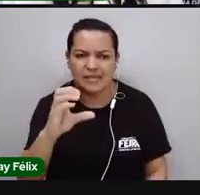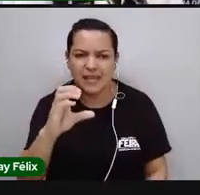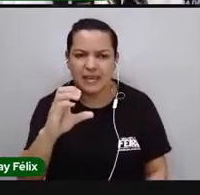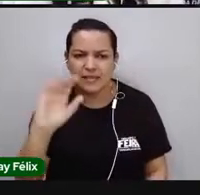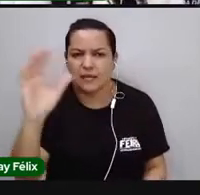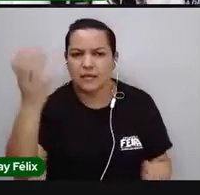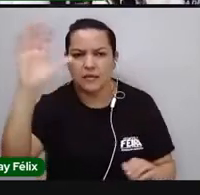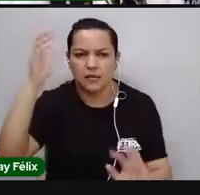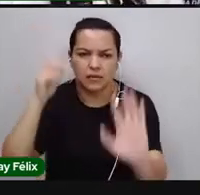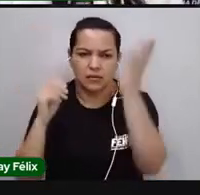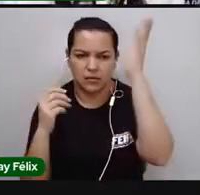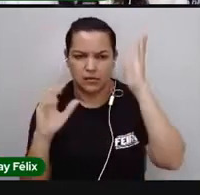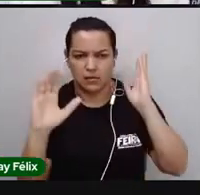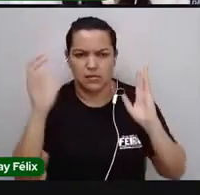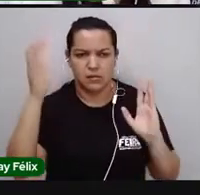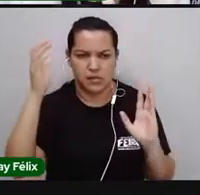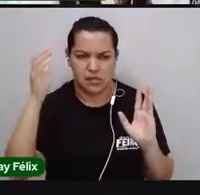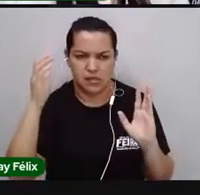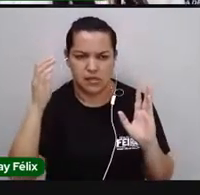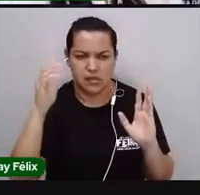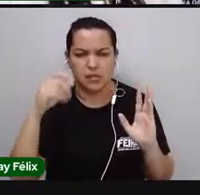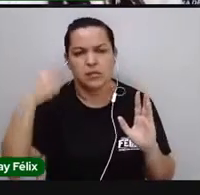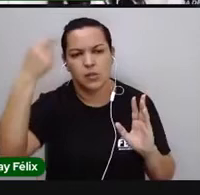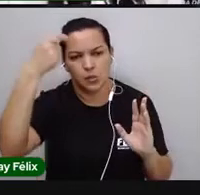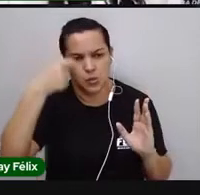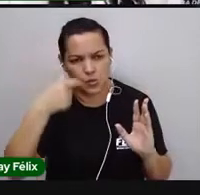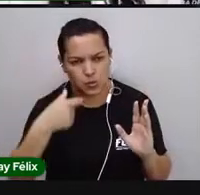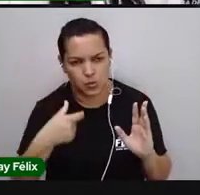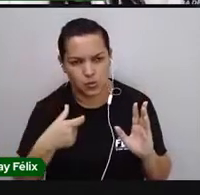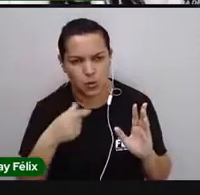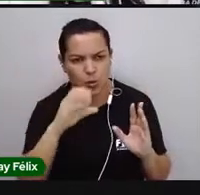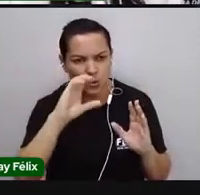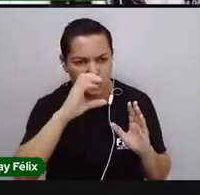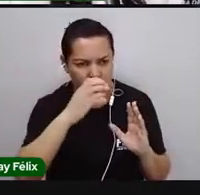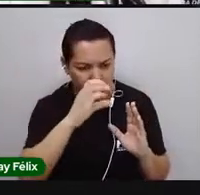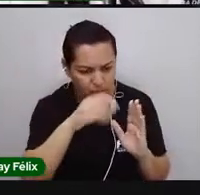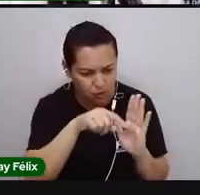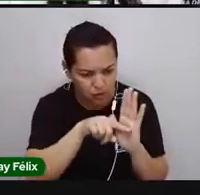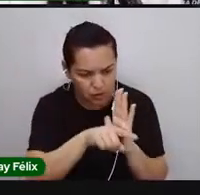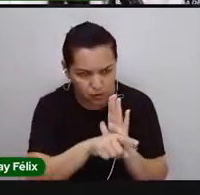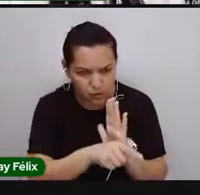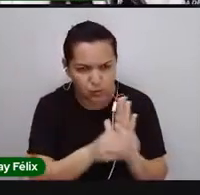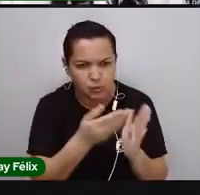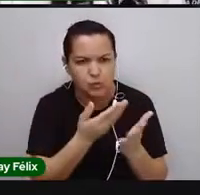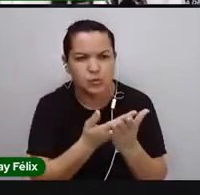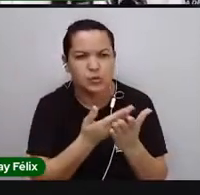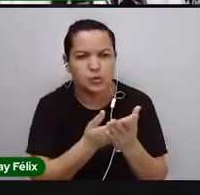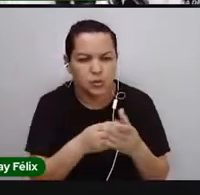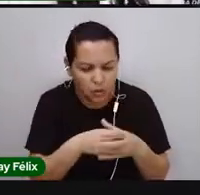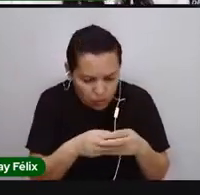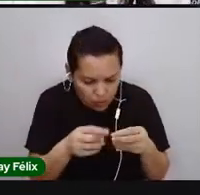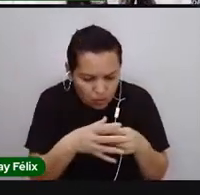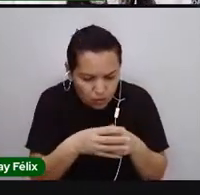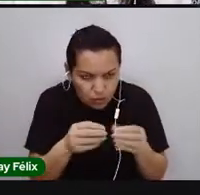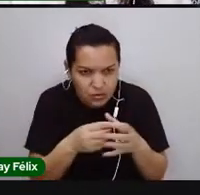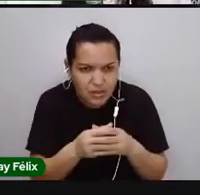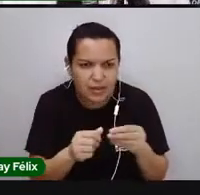natureza, sou também cientista, faço pesquisa com célula, com